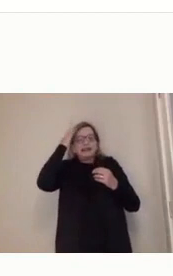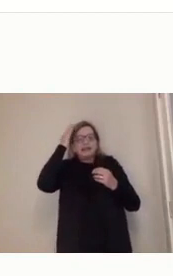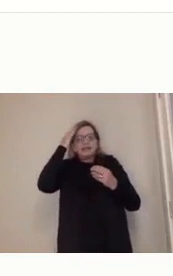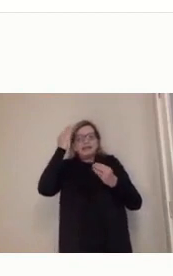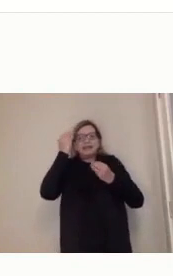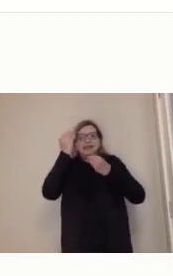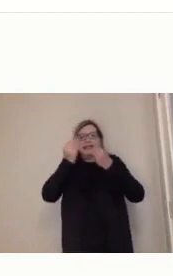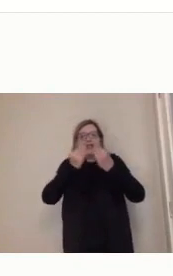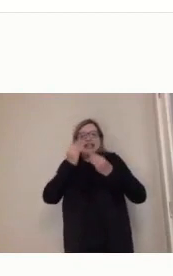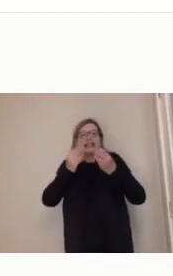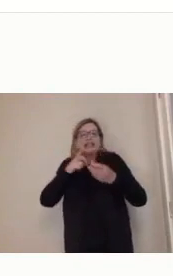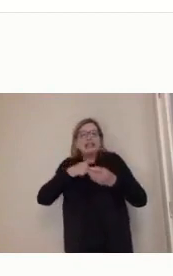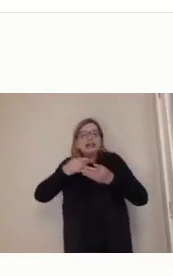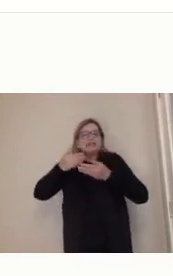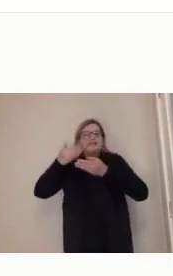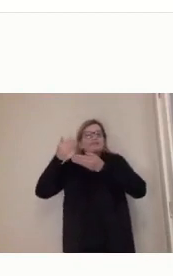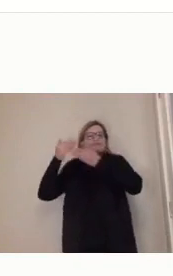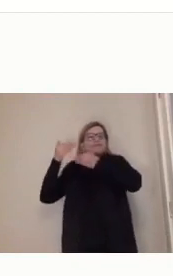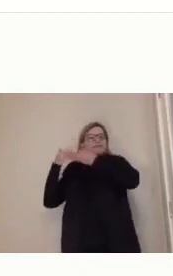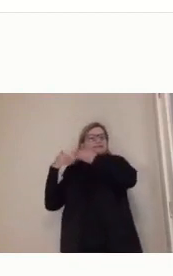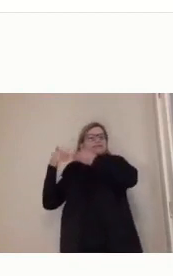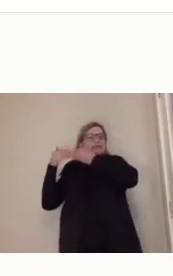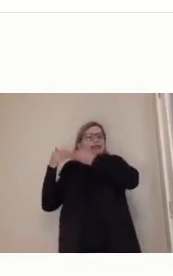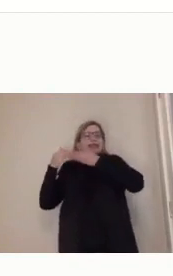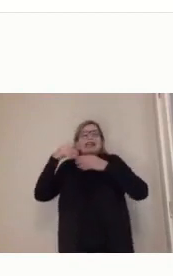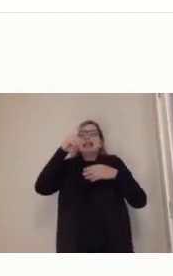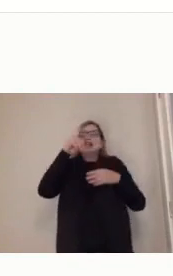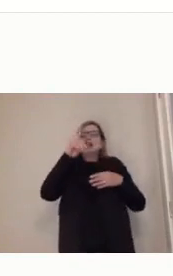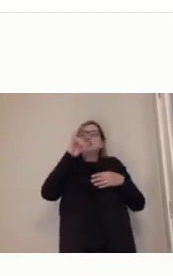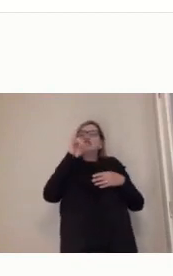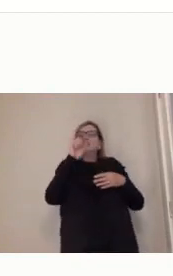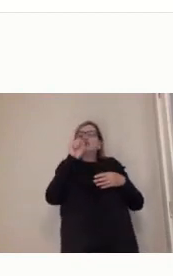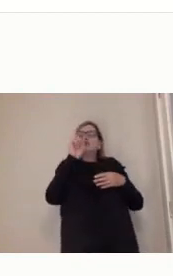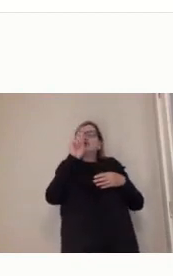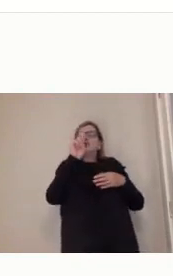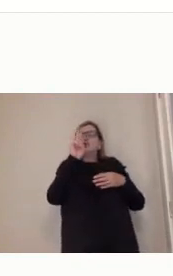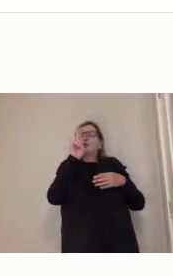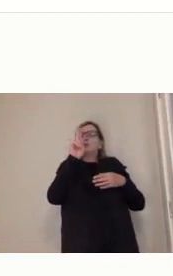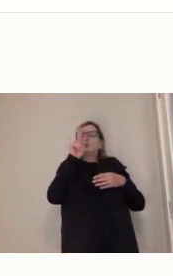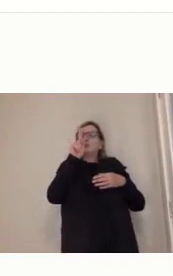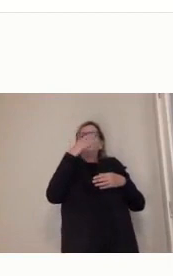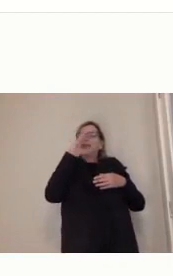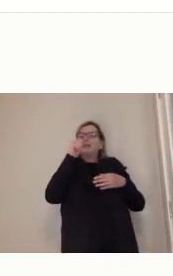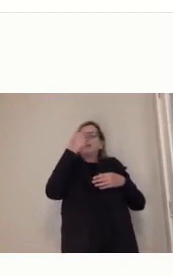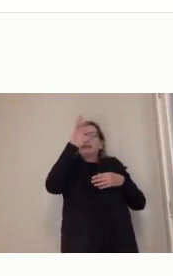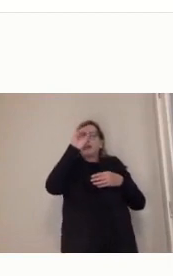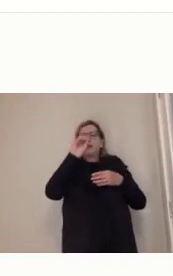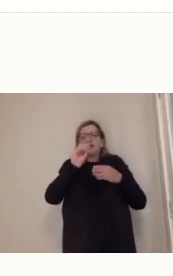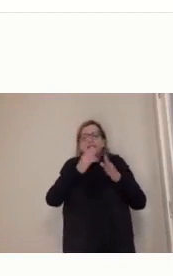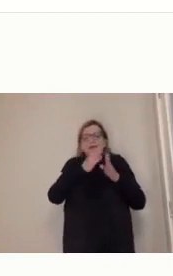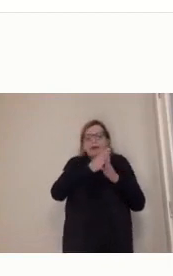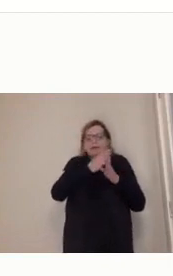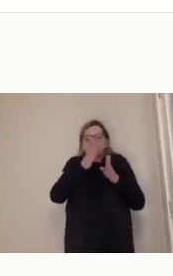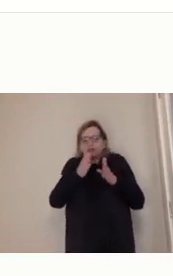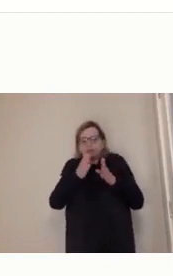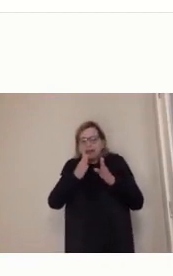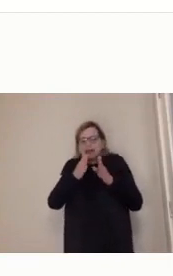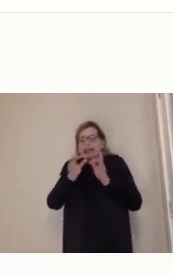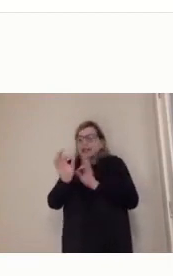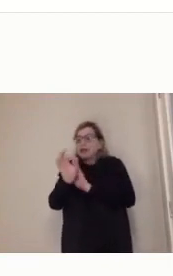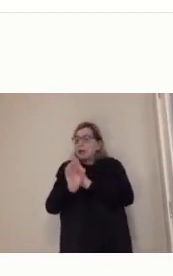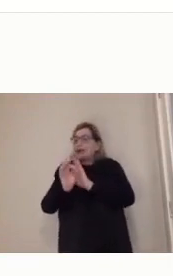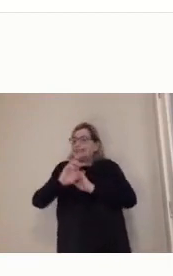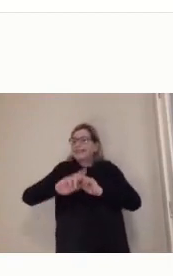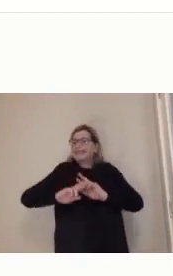rompem facilmente para se reestruturar de uma outra forma. E a gente vem vindo, visto isso na indústria, né? A gente tem visto isso na